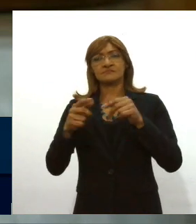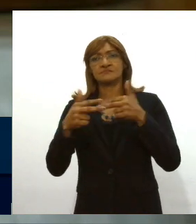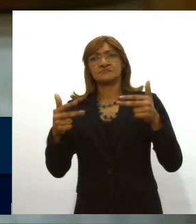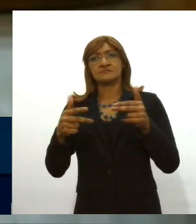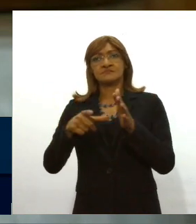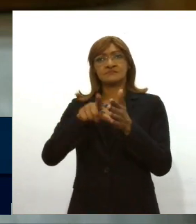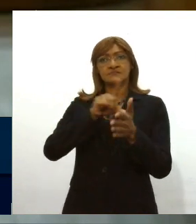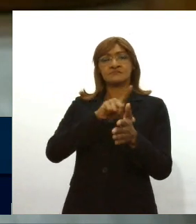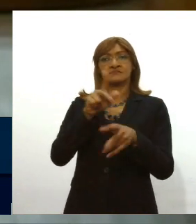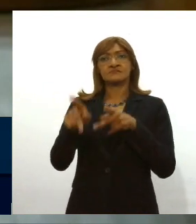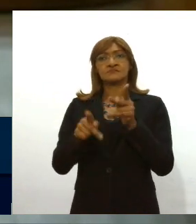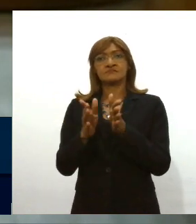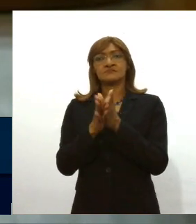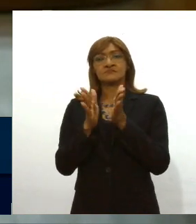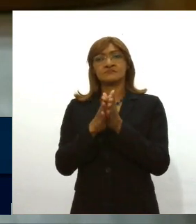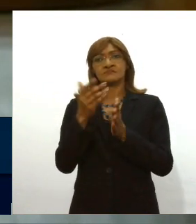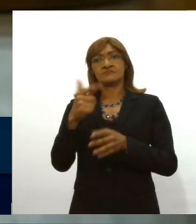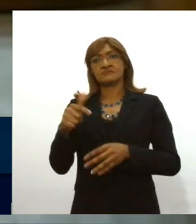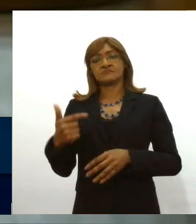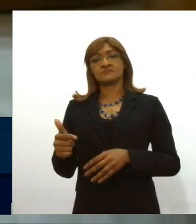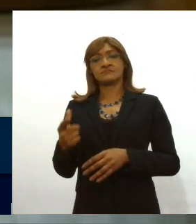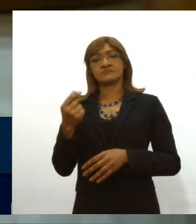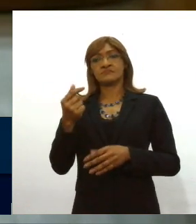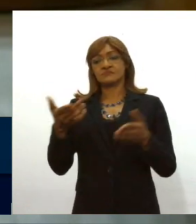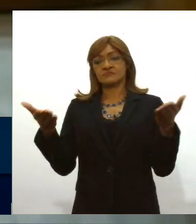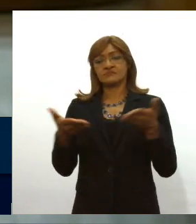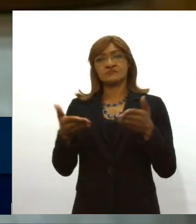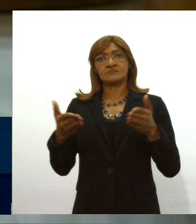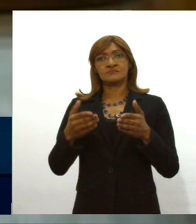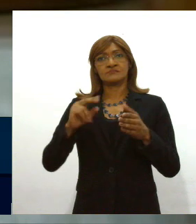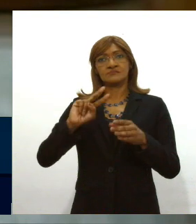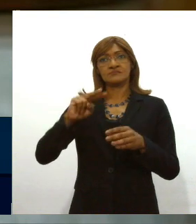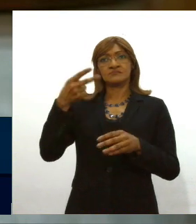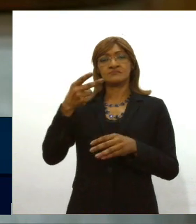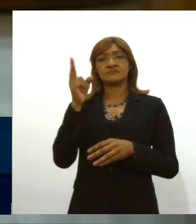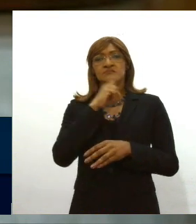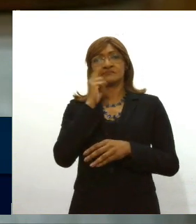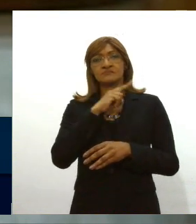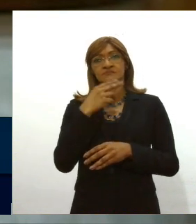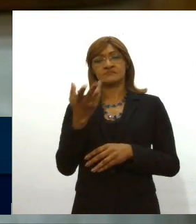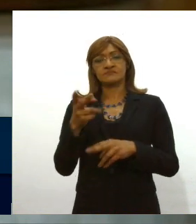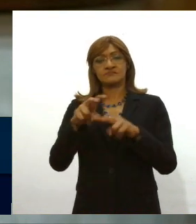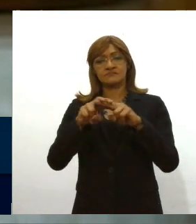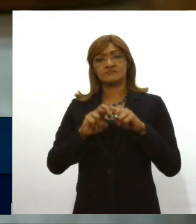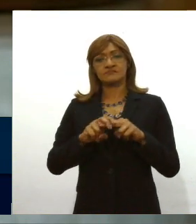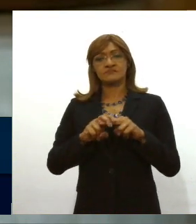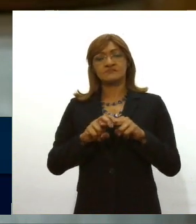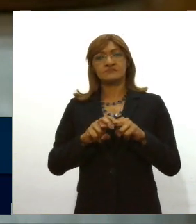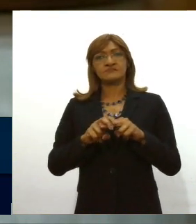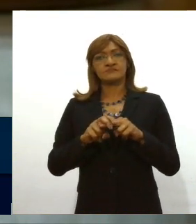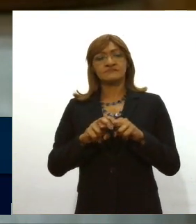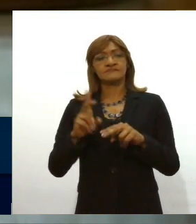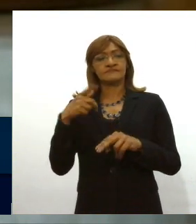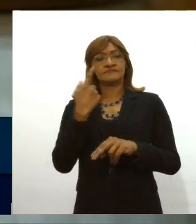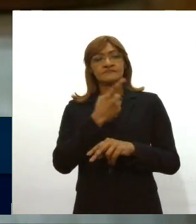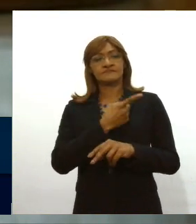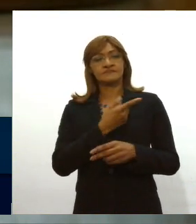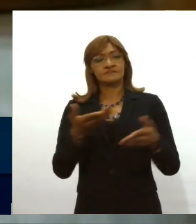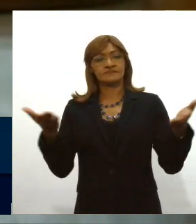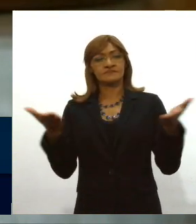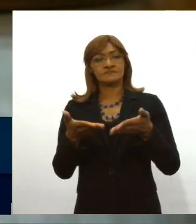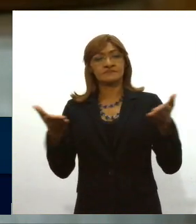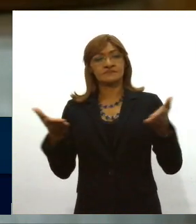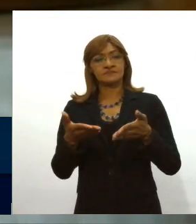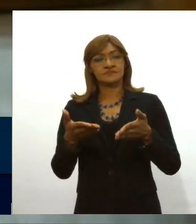acesso num volume adequado e passou a ter com o auxílio emergencial um desses itens e aí nós estamos hoje